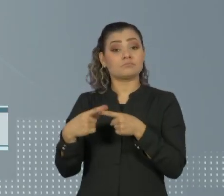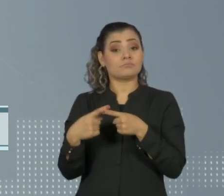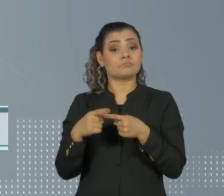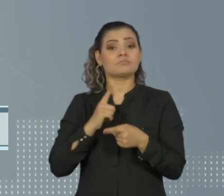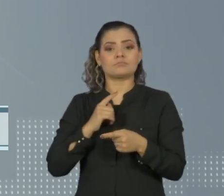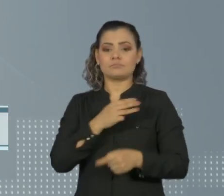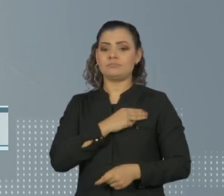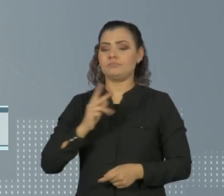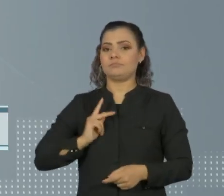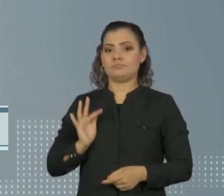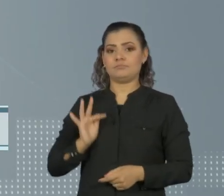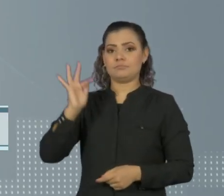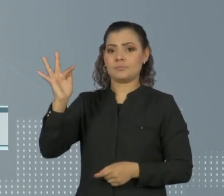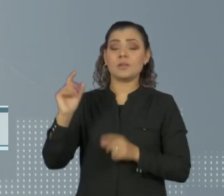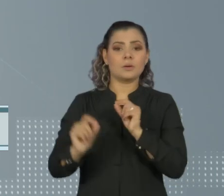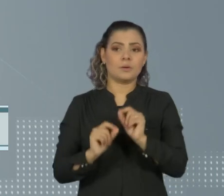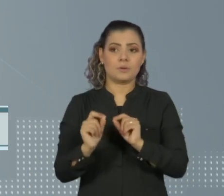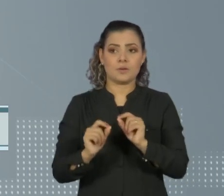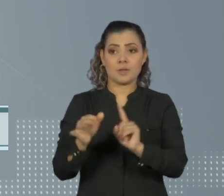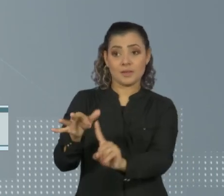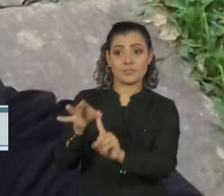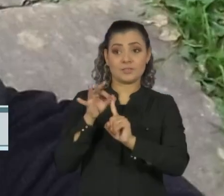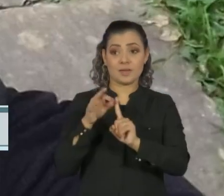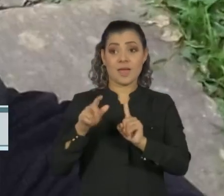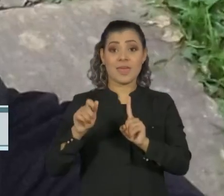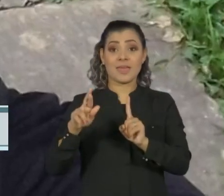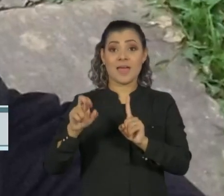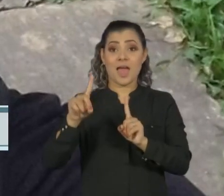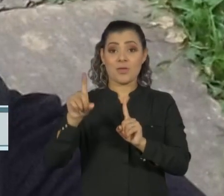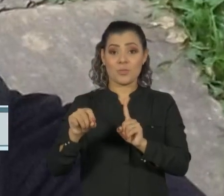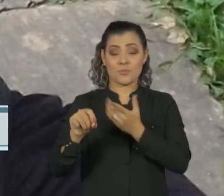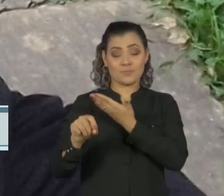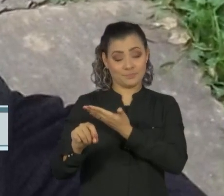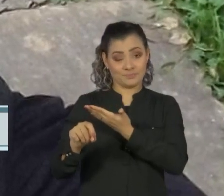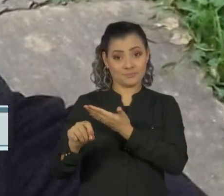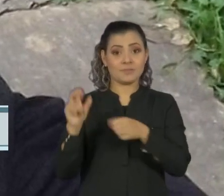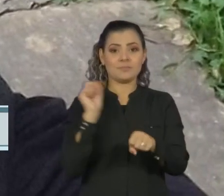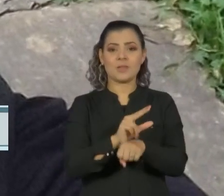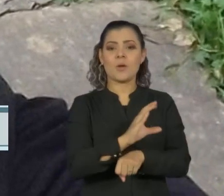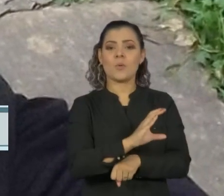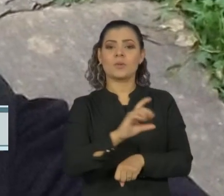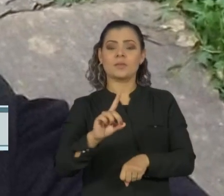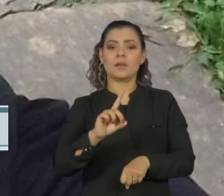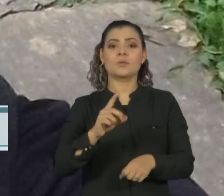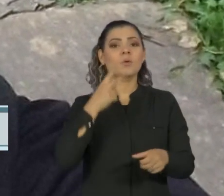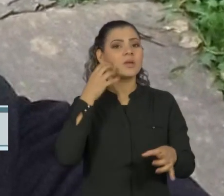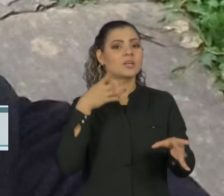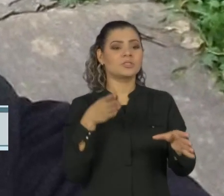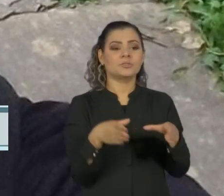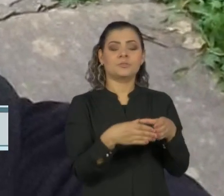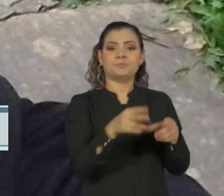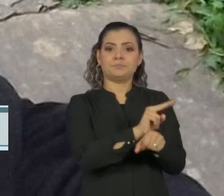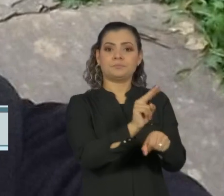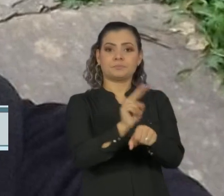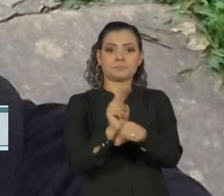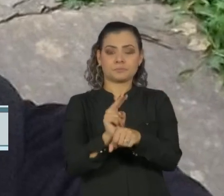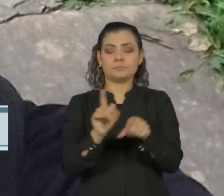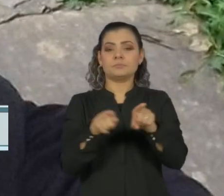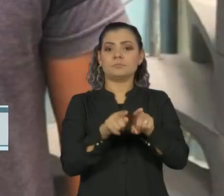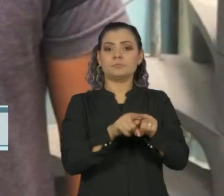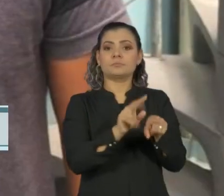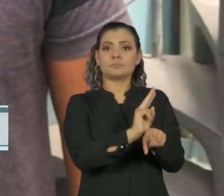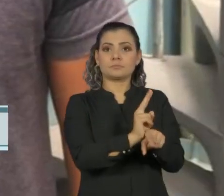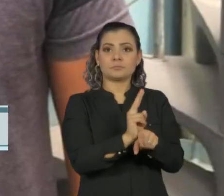pedido do Ministério Público Federal, da nomeação de Ricardo Lopes Dias para a Coordenação Geral de Índios Isolados e Recém